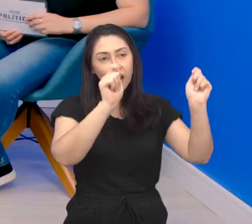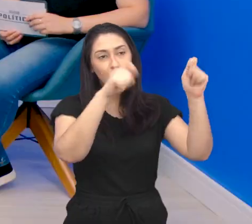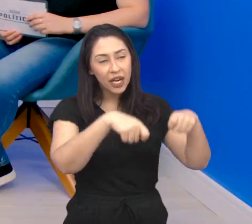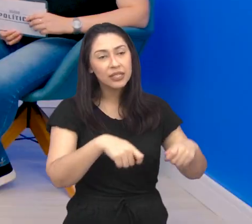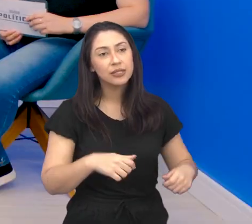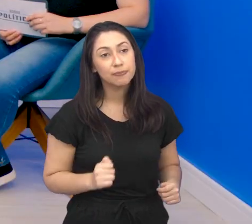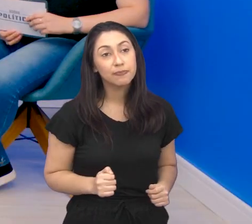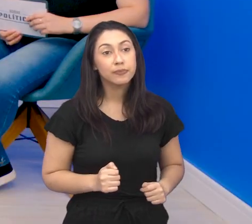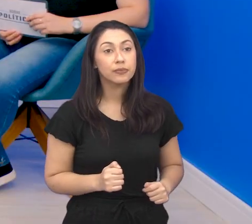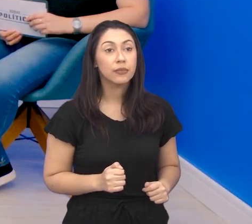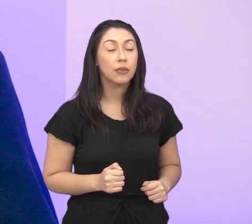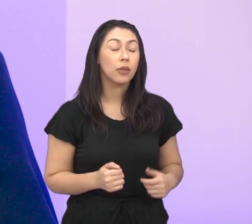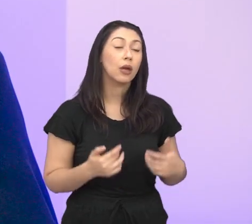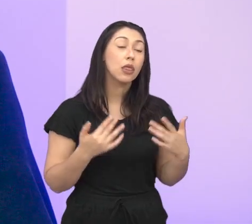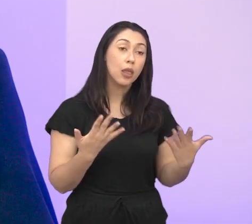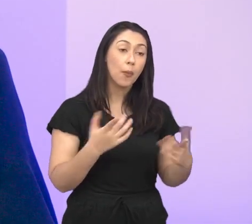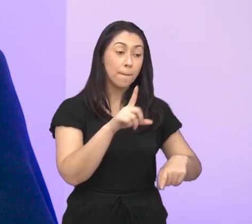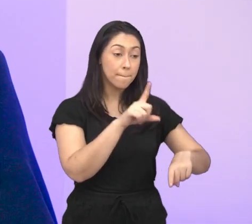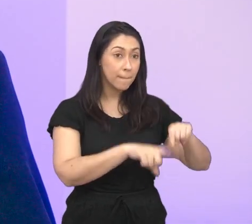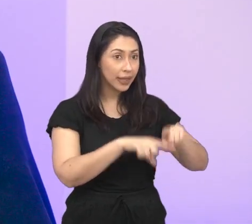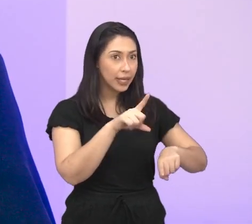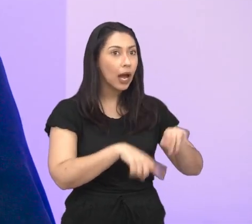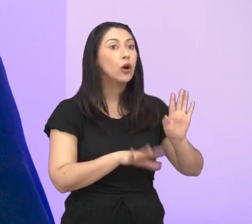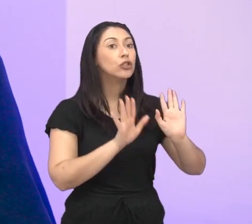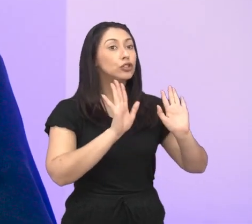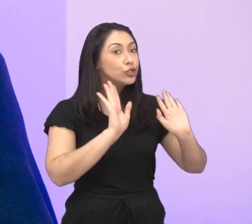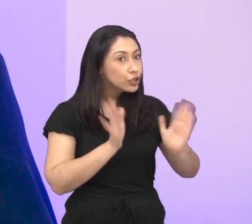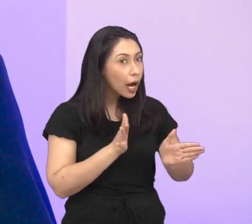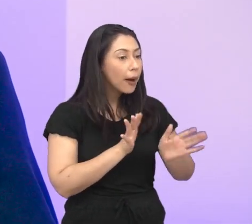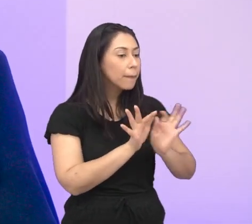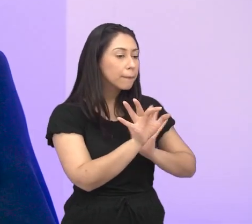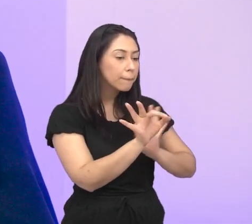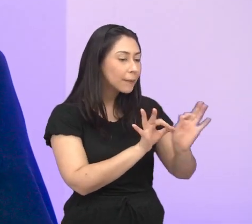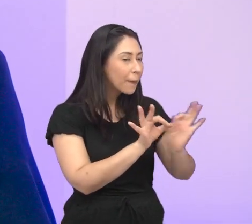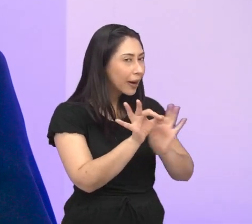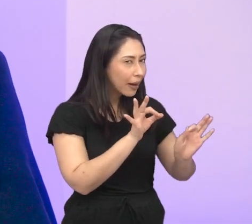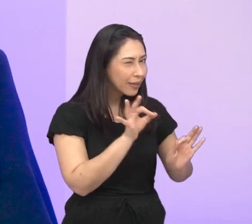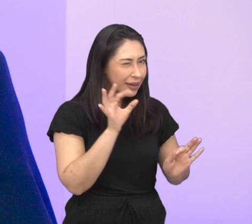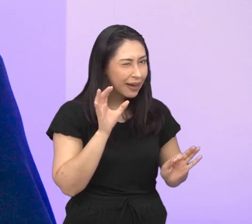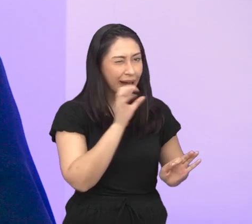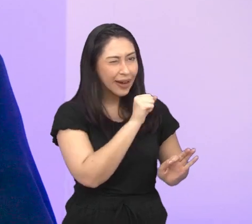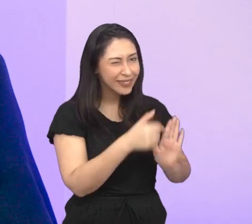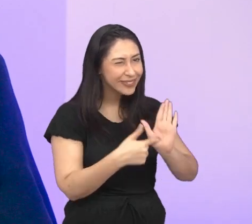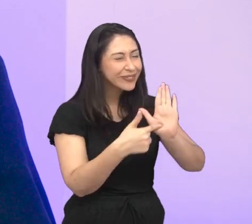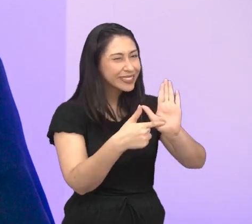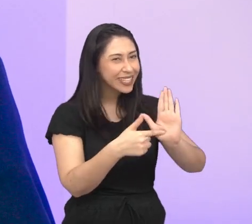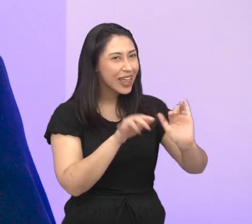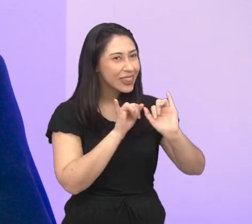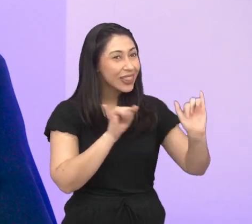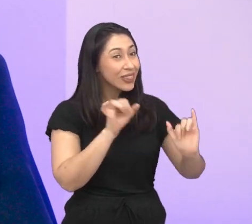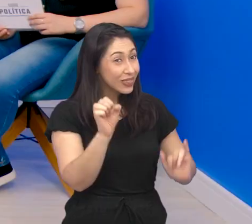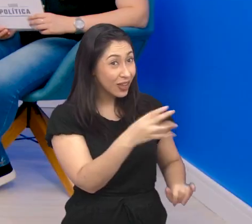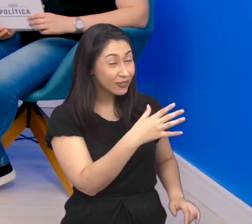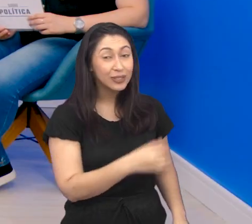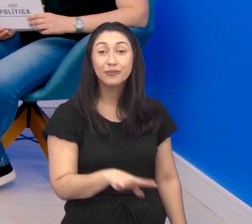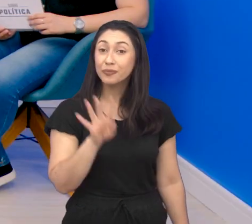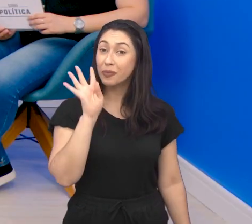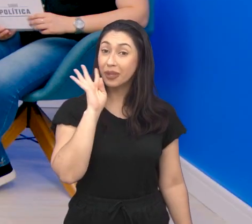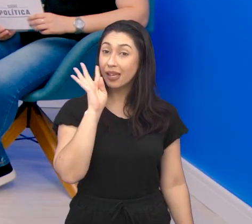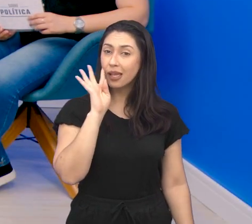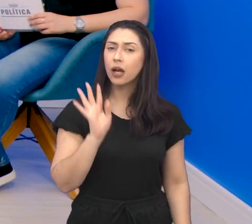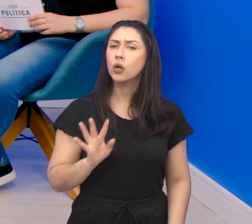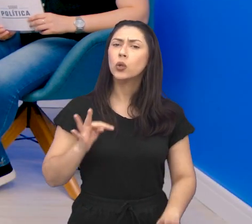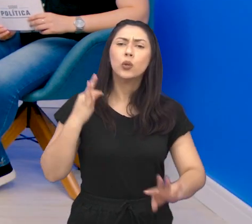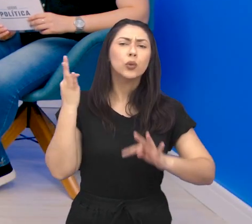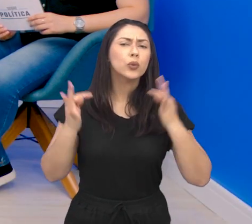gerar, né? Então, esse material está sendo todo preparado e, em breve, nós teremos aí novidades aí em relação a isso. Legal.